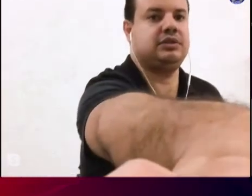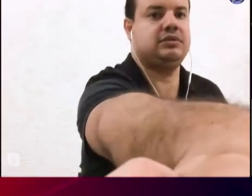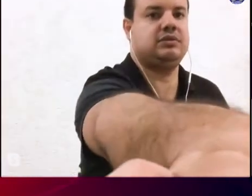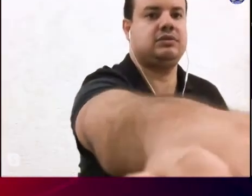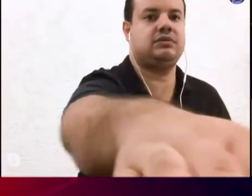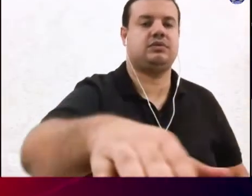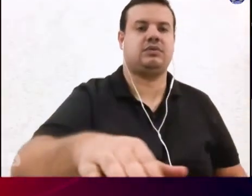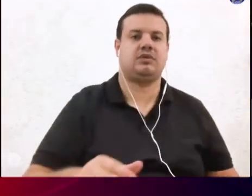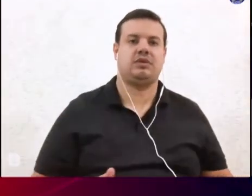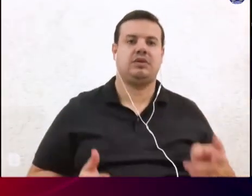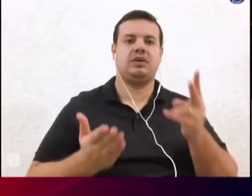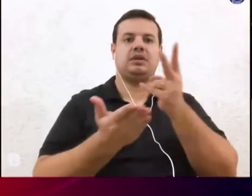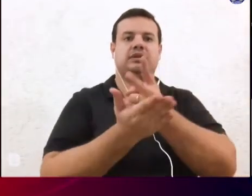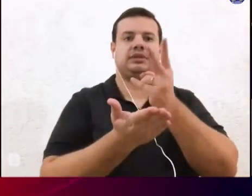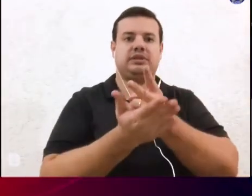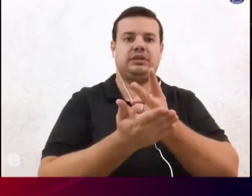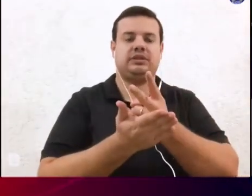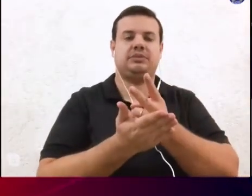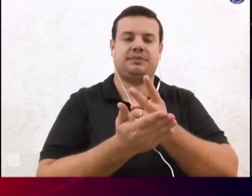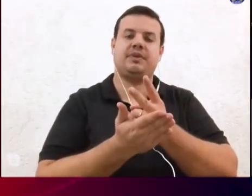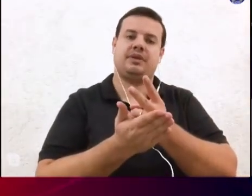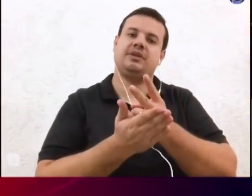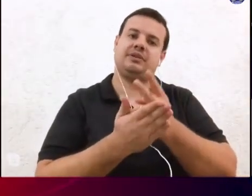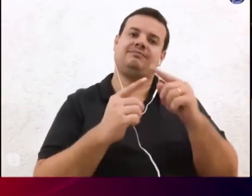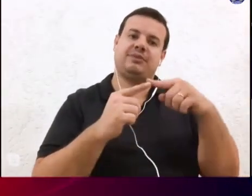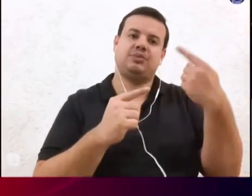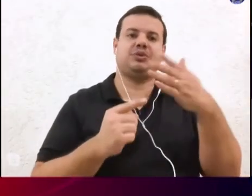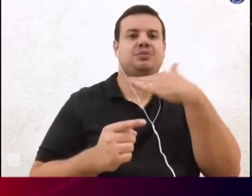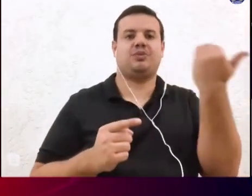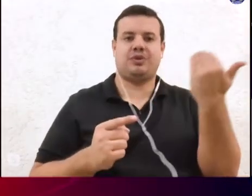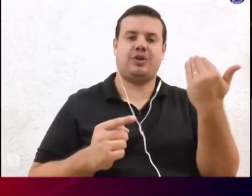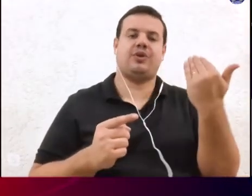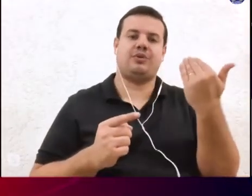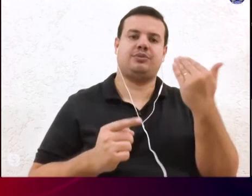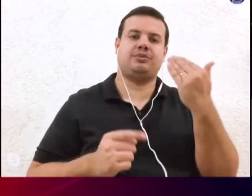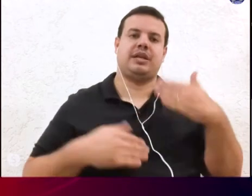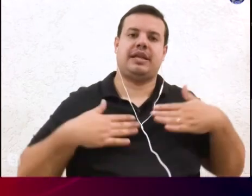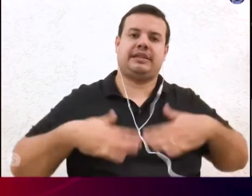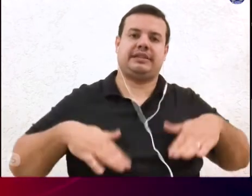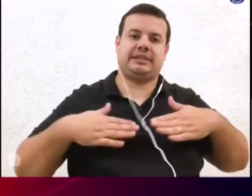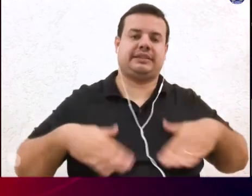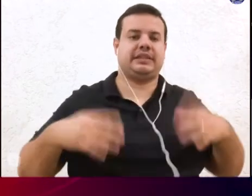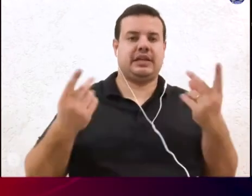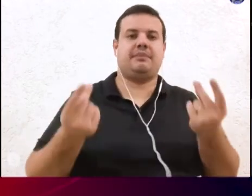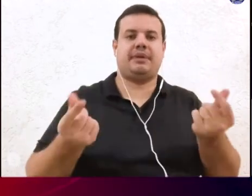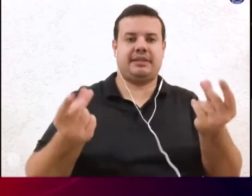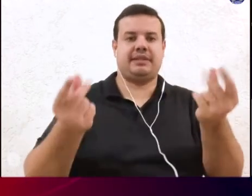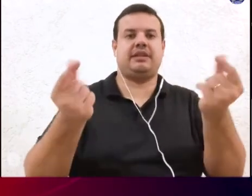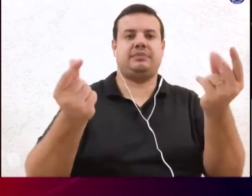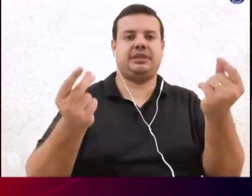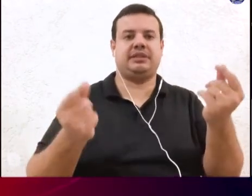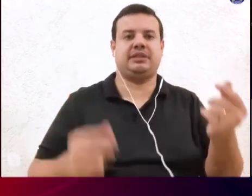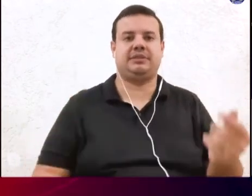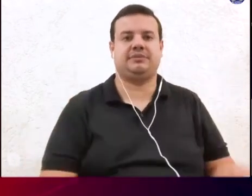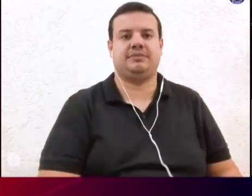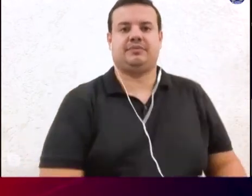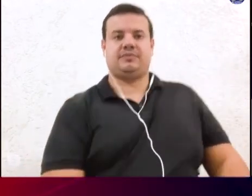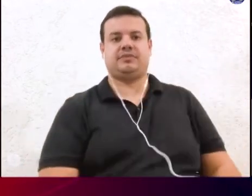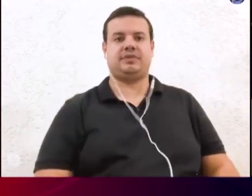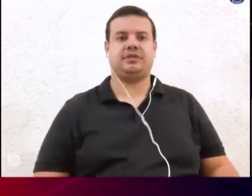de deixar esse mundo para descansar eternamente gozava de sua merecida